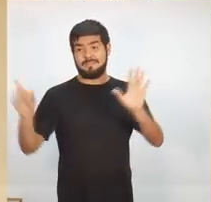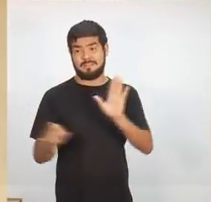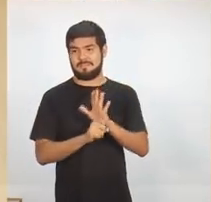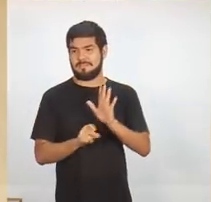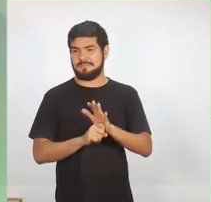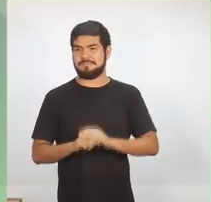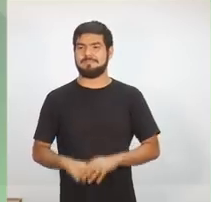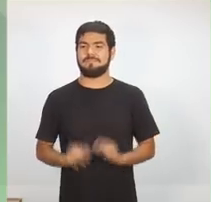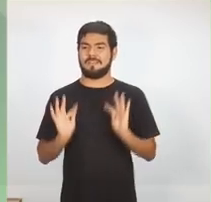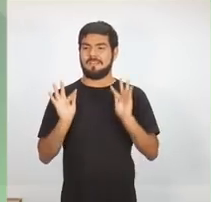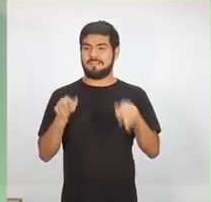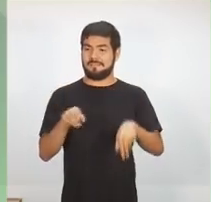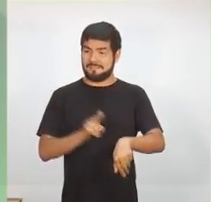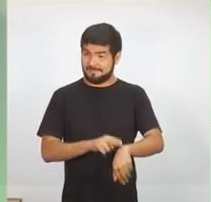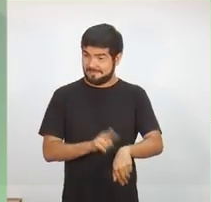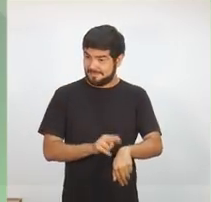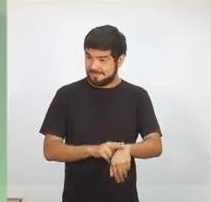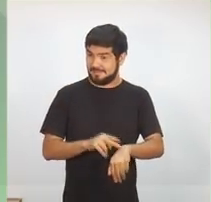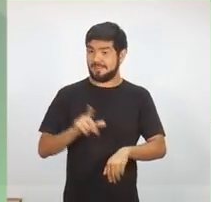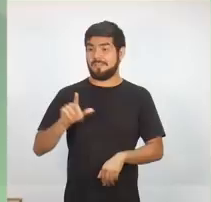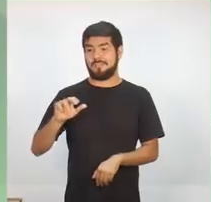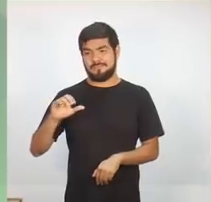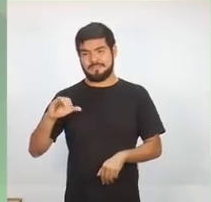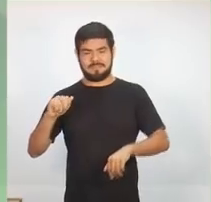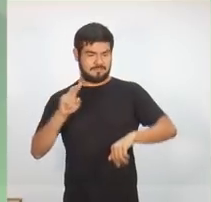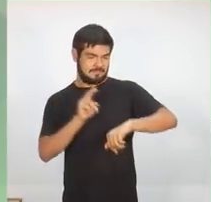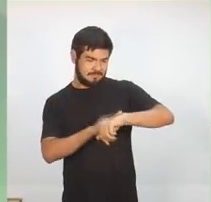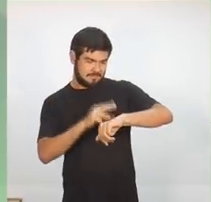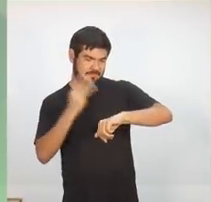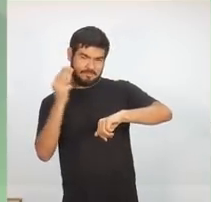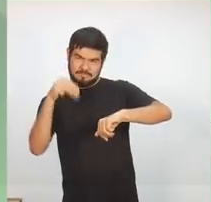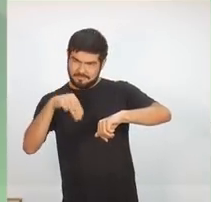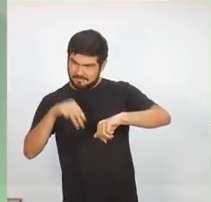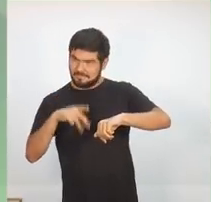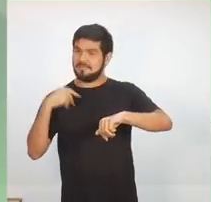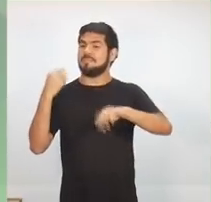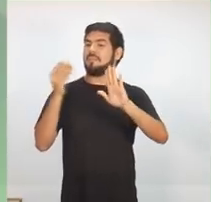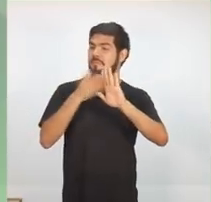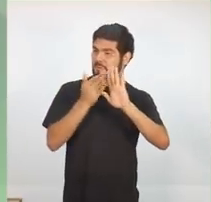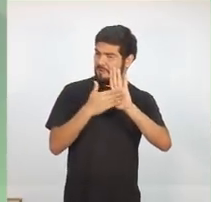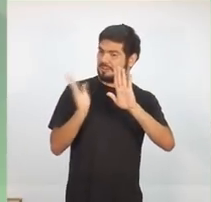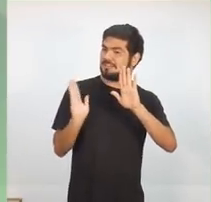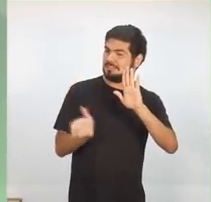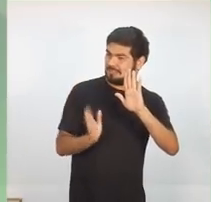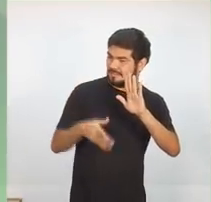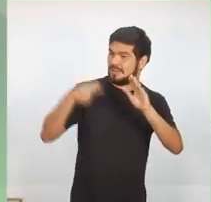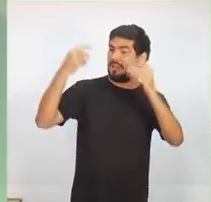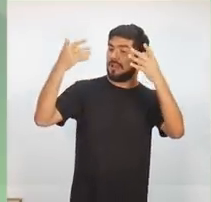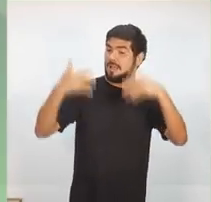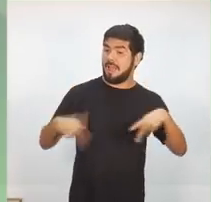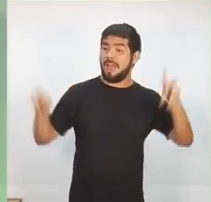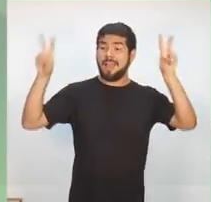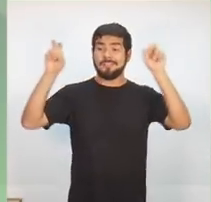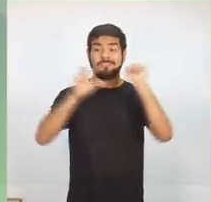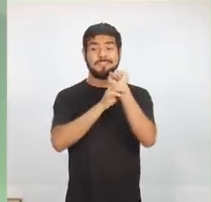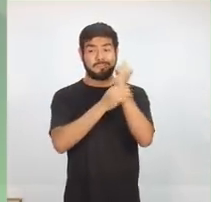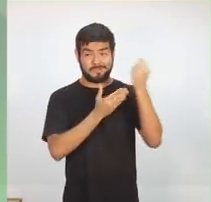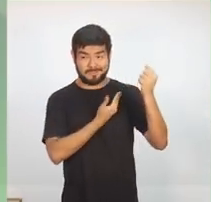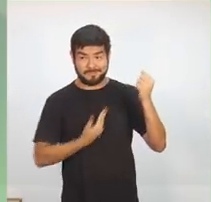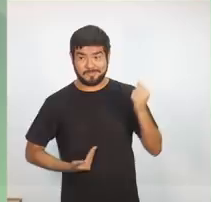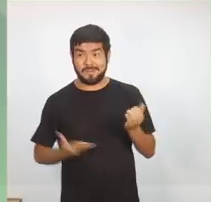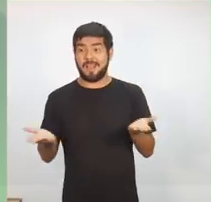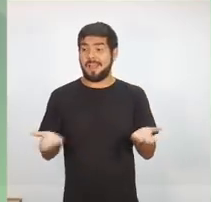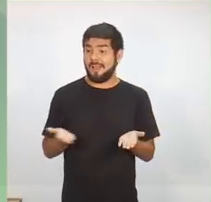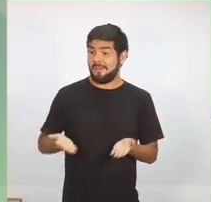Fim do tempo da candidata Lúcia Antônia. Ela teve três minutos para expor as propostas dela acerca da segurança pública. E o próximo